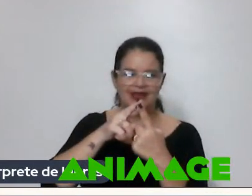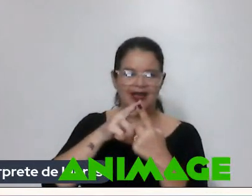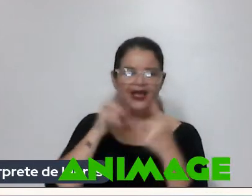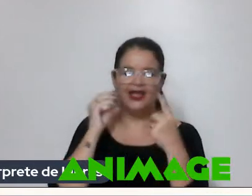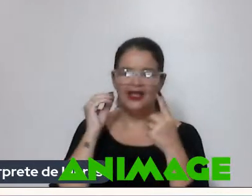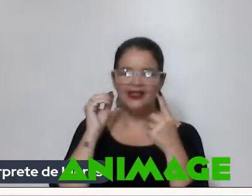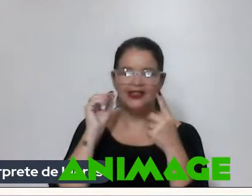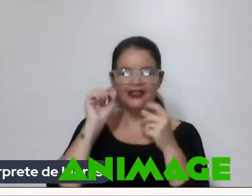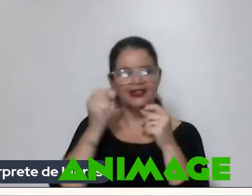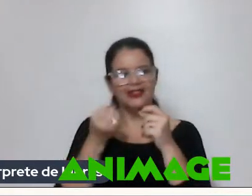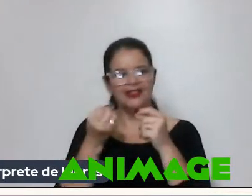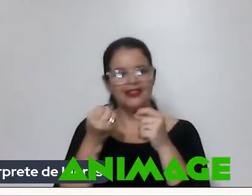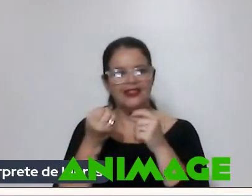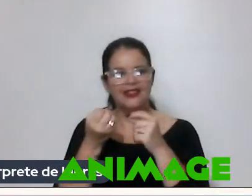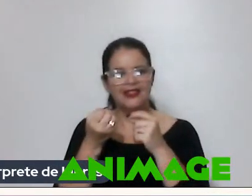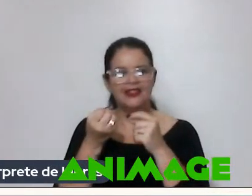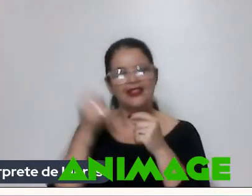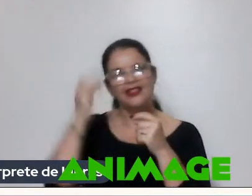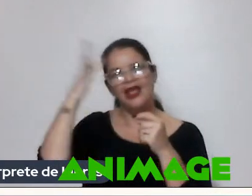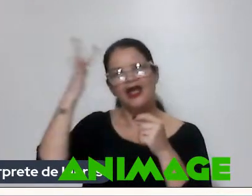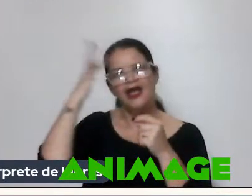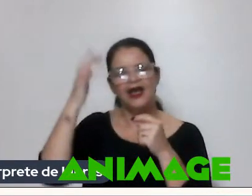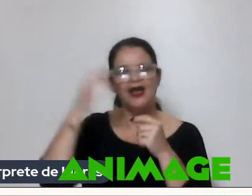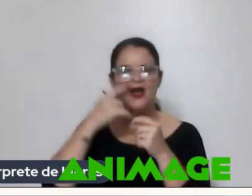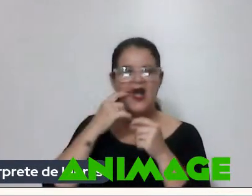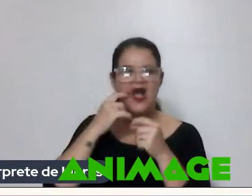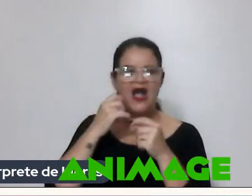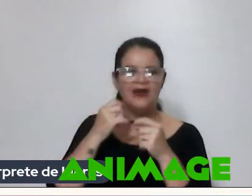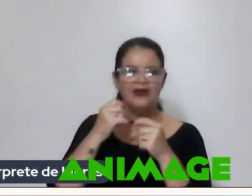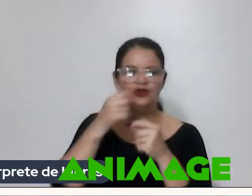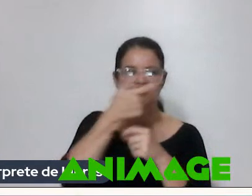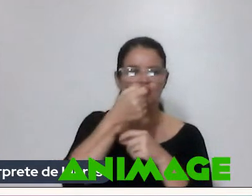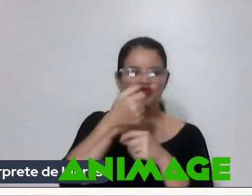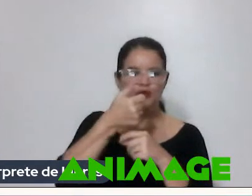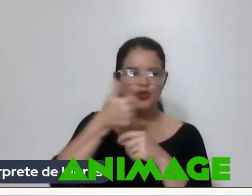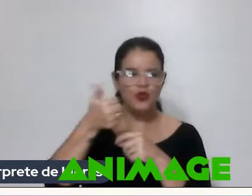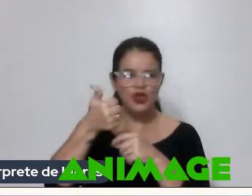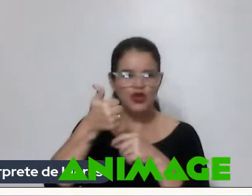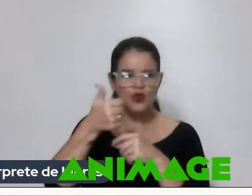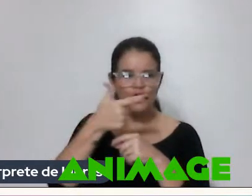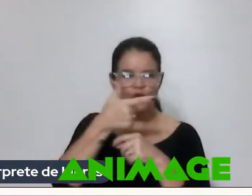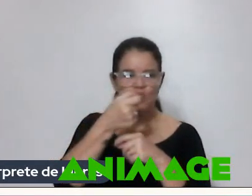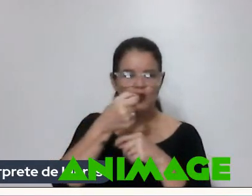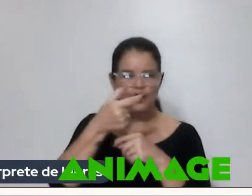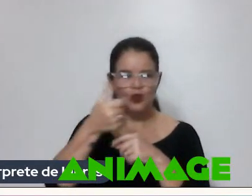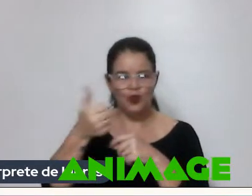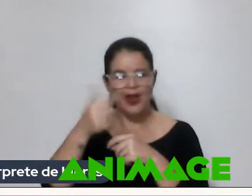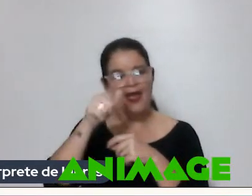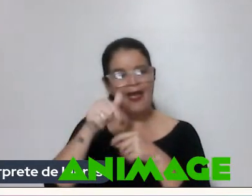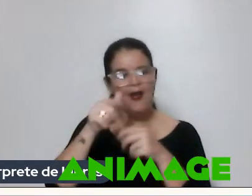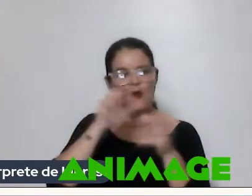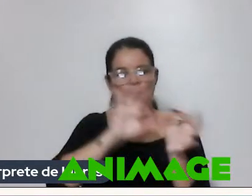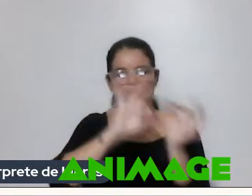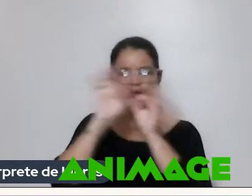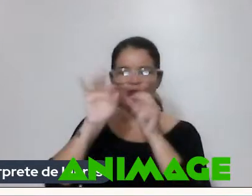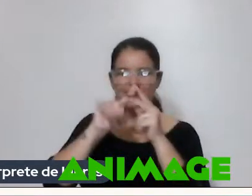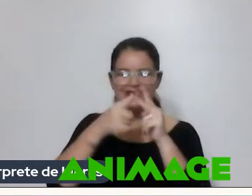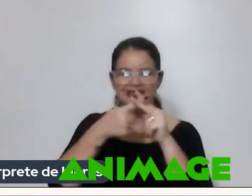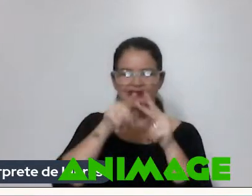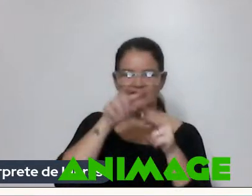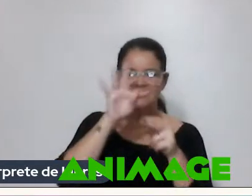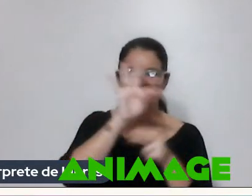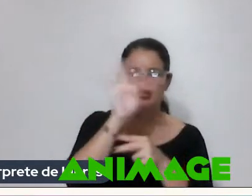Daquela viagem Do Slitscan Que o Kubrick Faz no 2001 Que é um processo Mecânico Em que você faz Um traveling